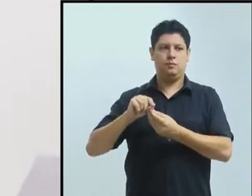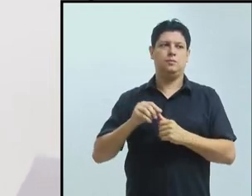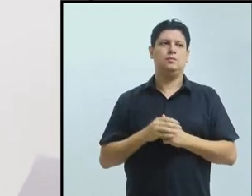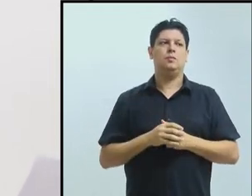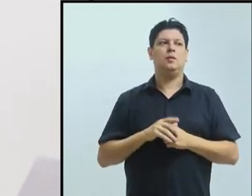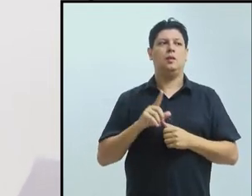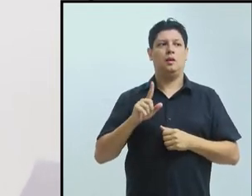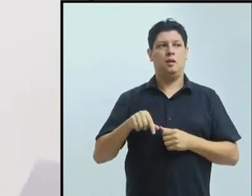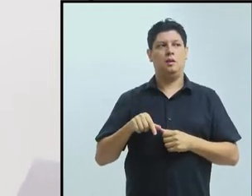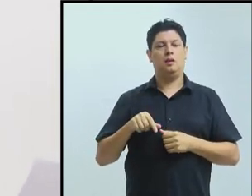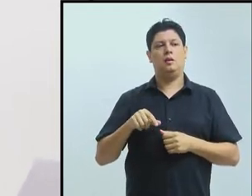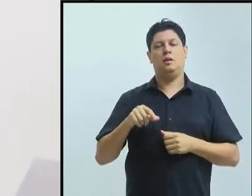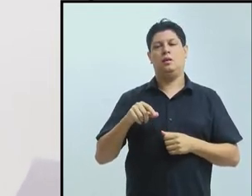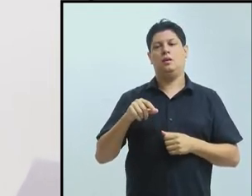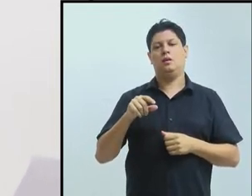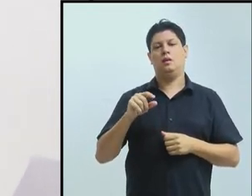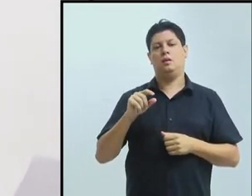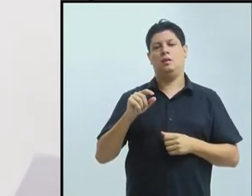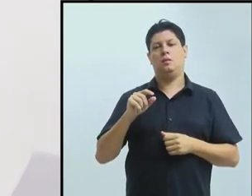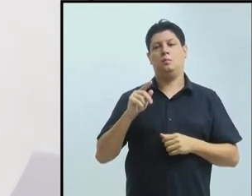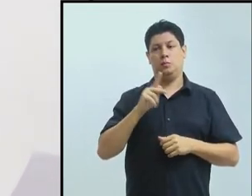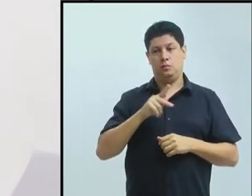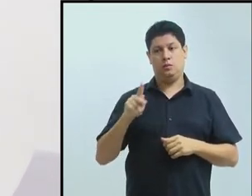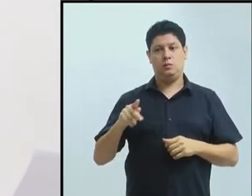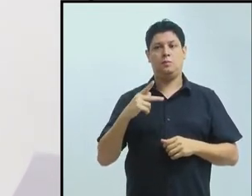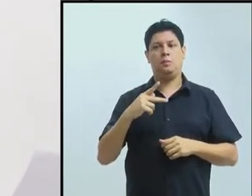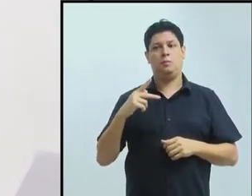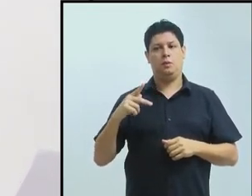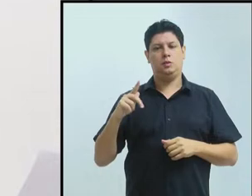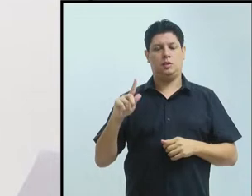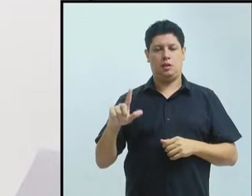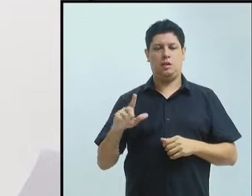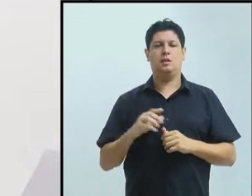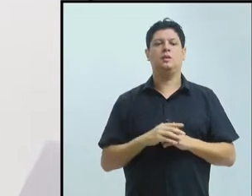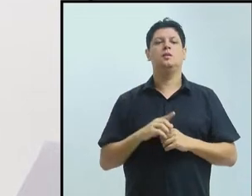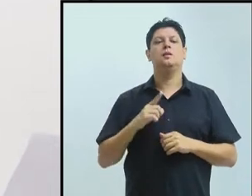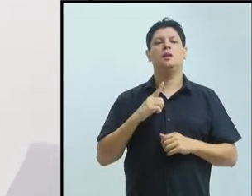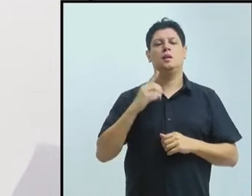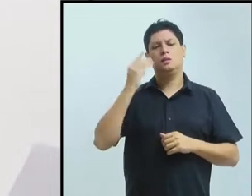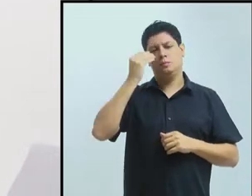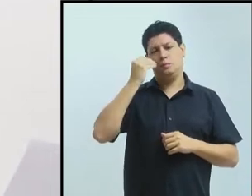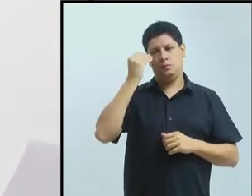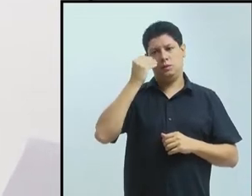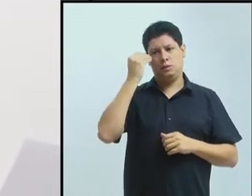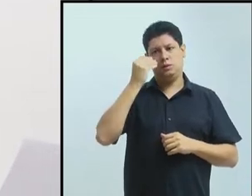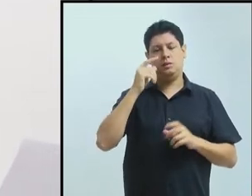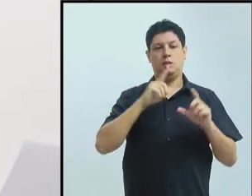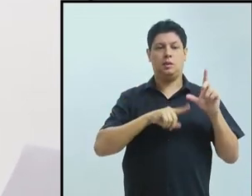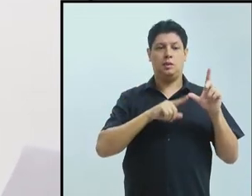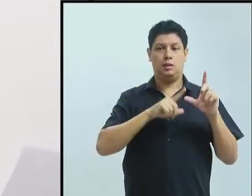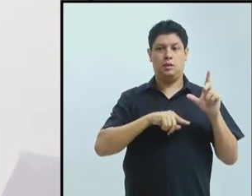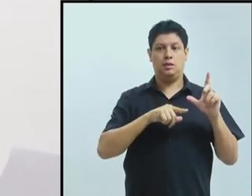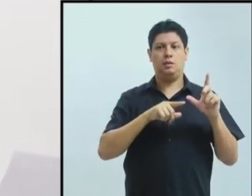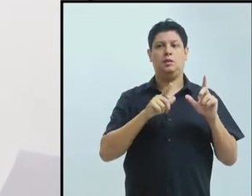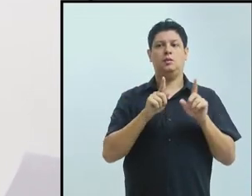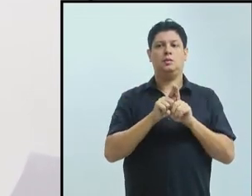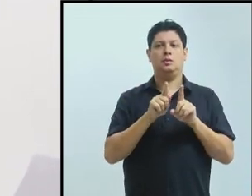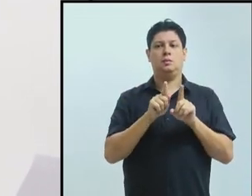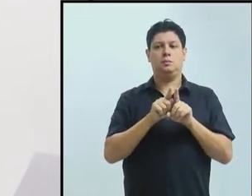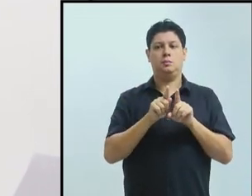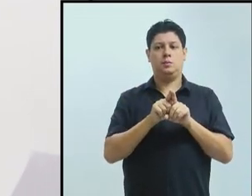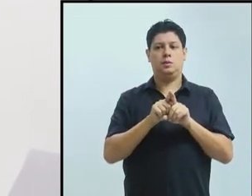docente do Programa de Pós-Graduação em Letras. Tem experiência na área de letras, com ênfase em ensino-aprendizagem de língua portuguesa,